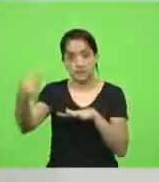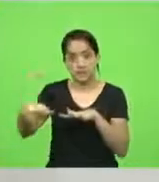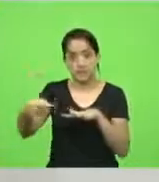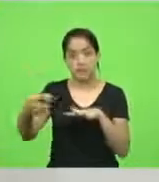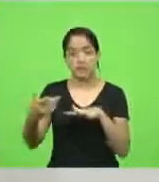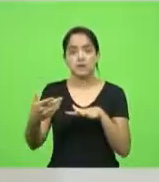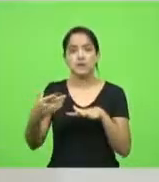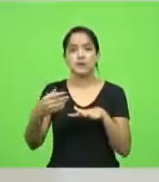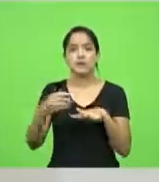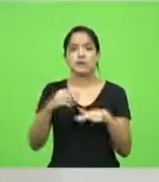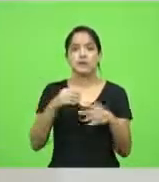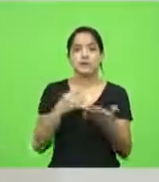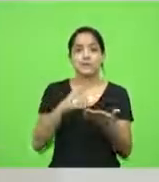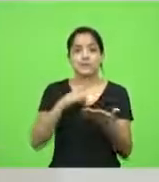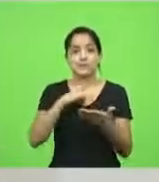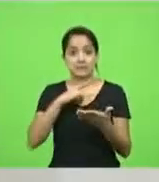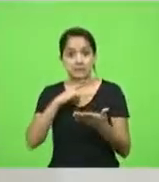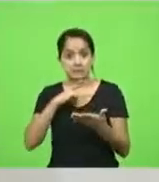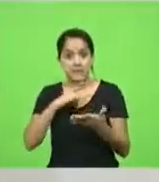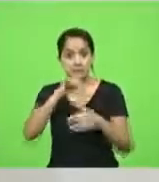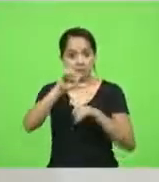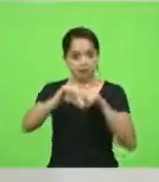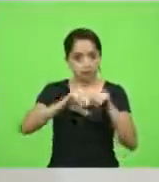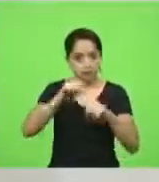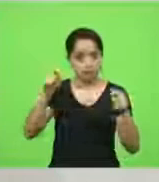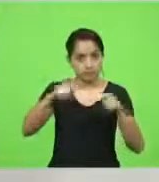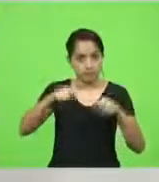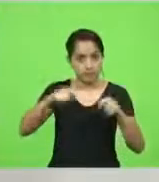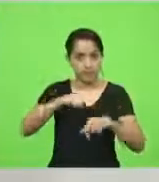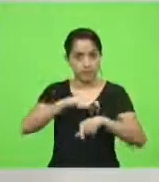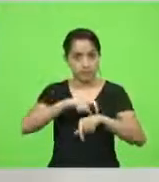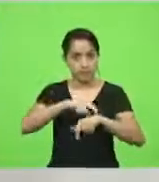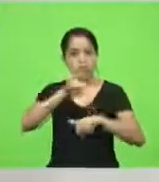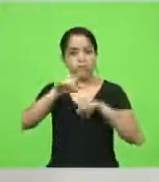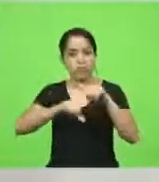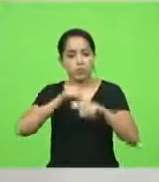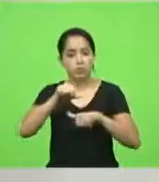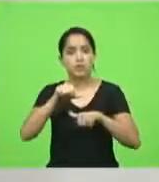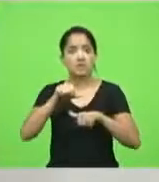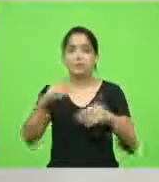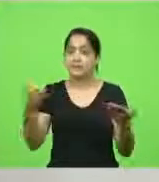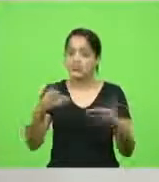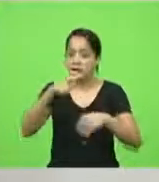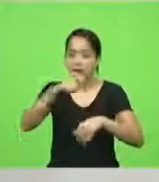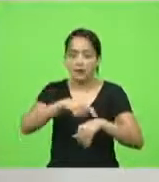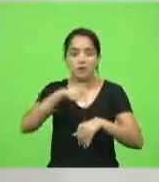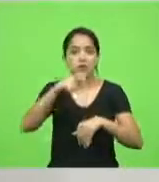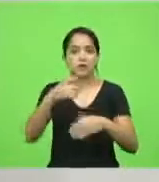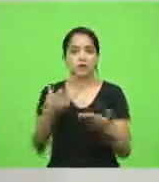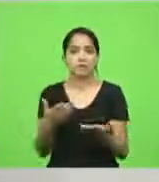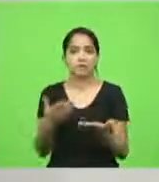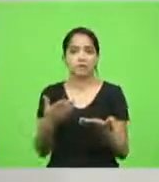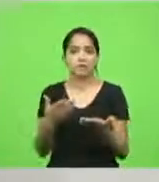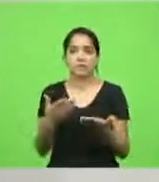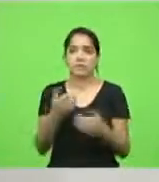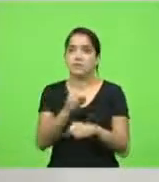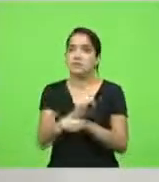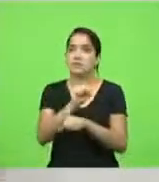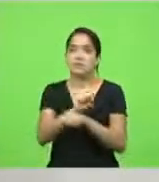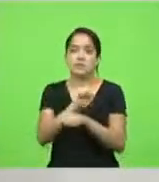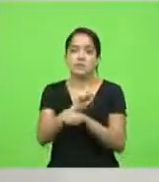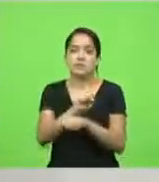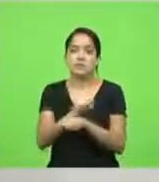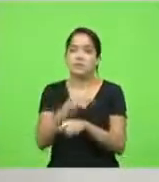se ainda há alguma forma de mudança, se a gente vê que tem, tem que ser agora, não pode, com todo o respeito, esperar fazer um